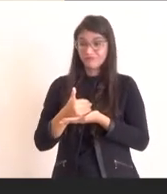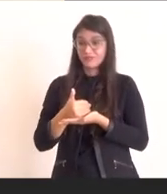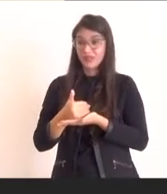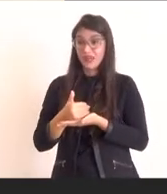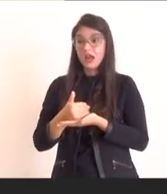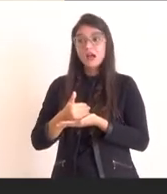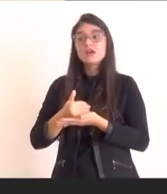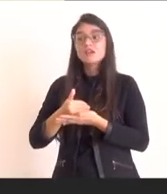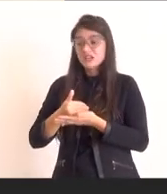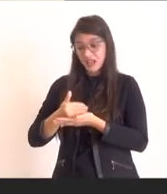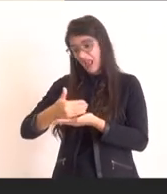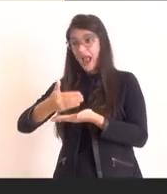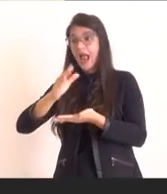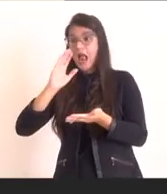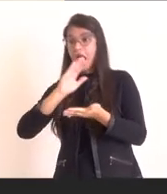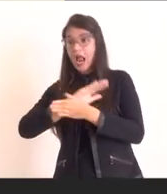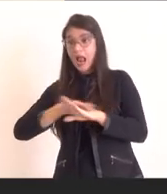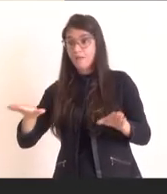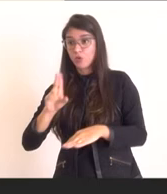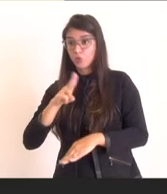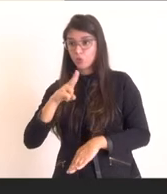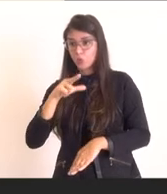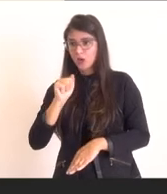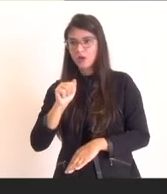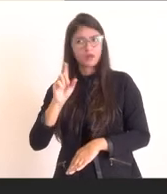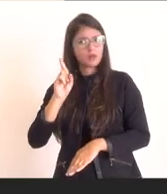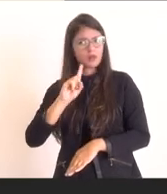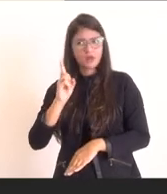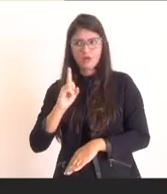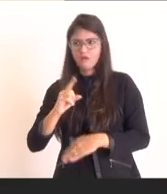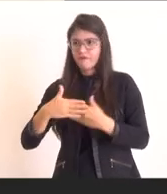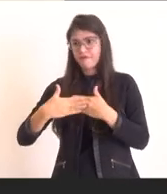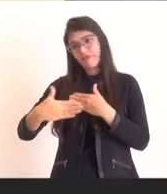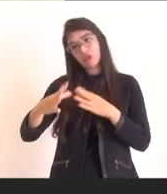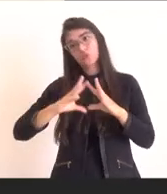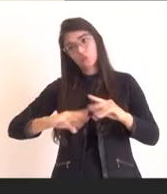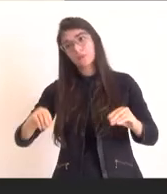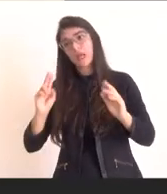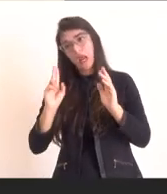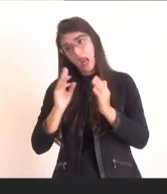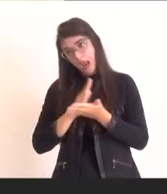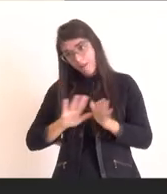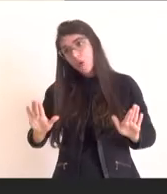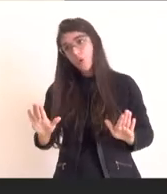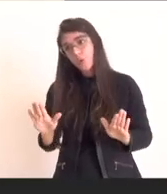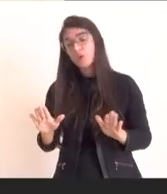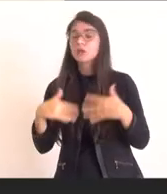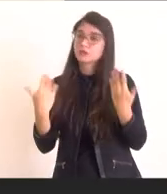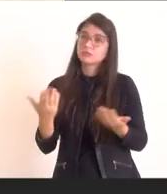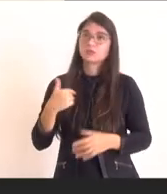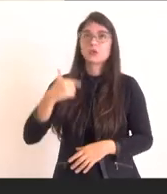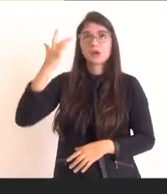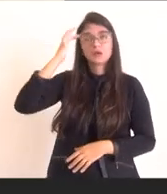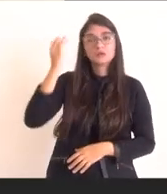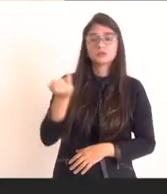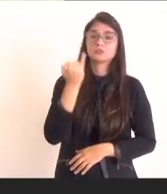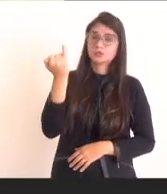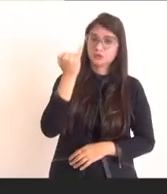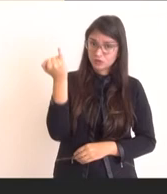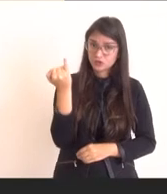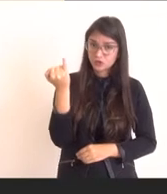e a gente tem que fazer dele o melhor uso possível. Então, eu acho que o fundo, nessa iniciativa sua,